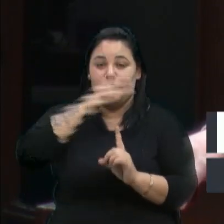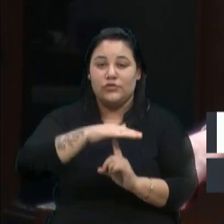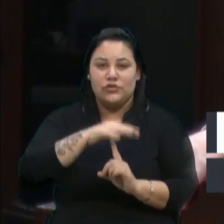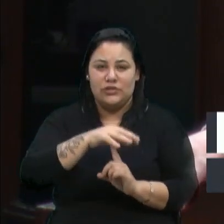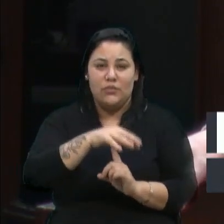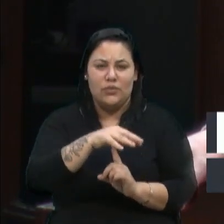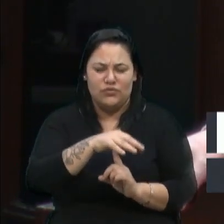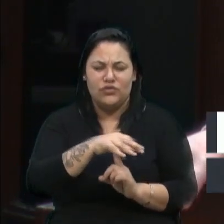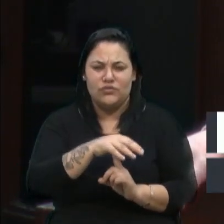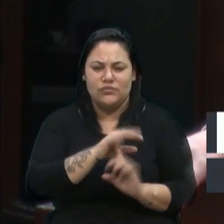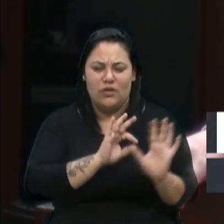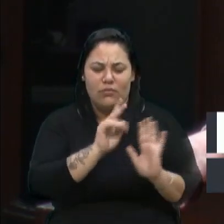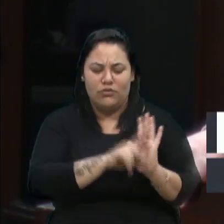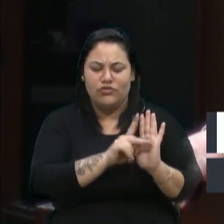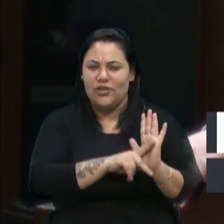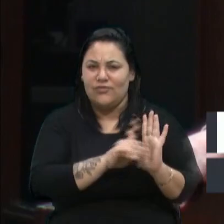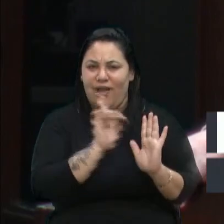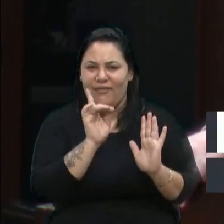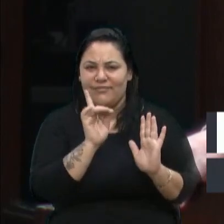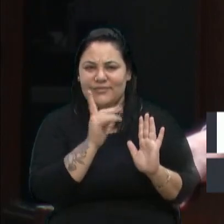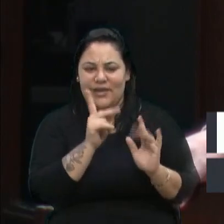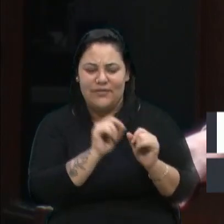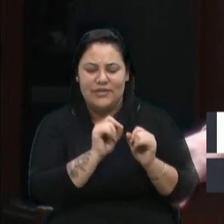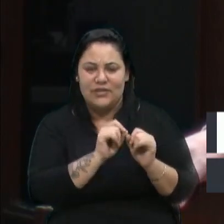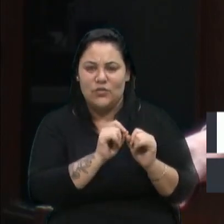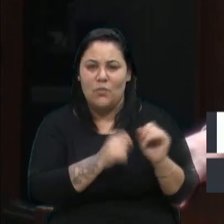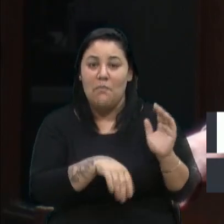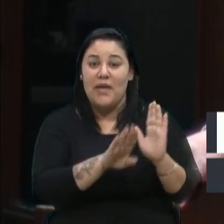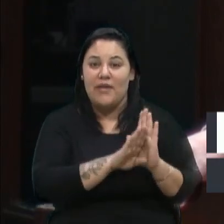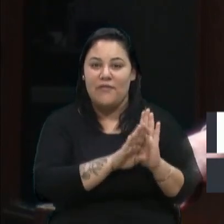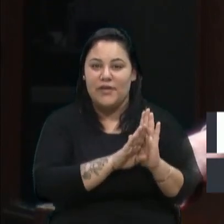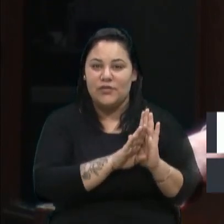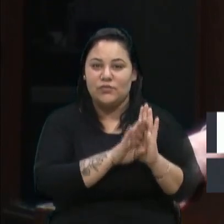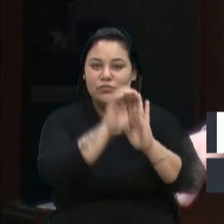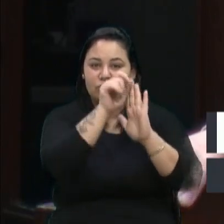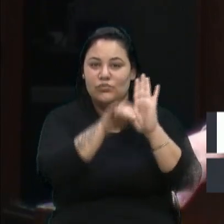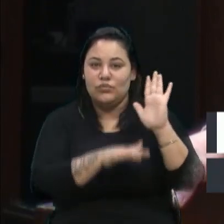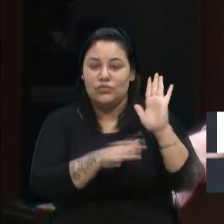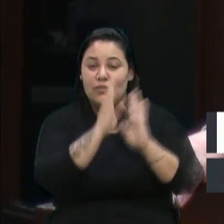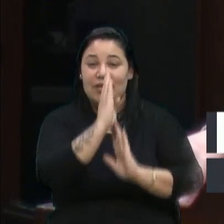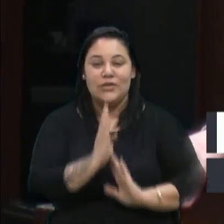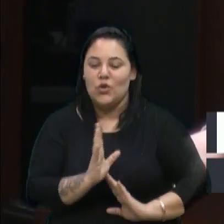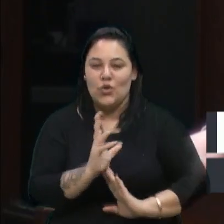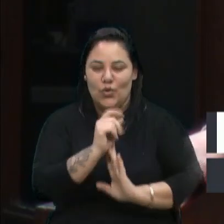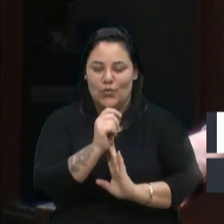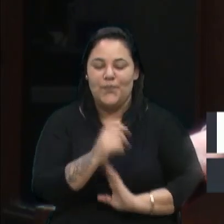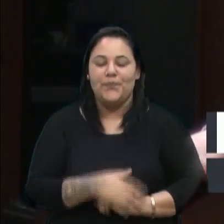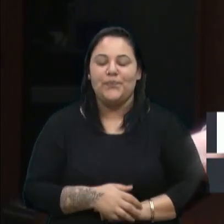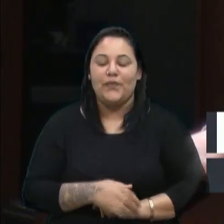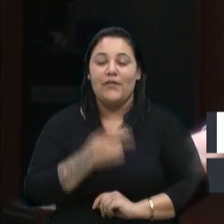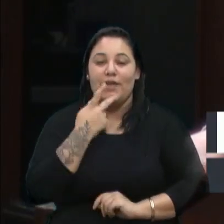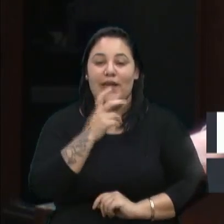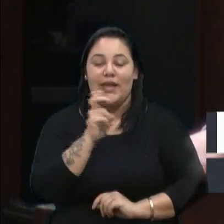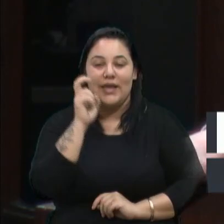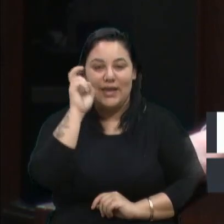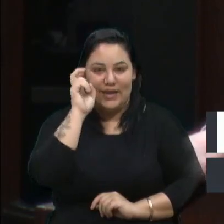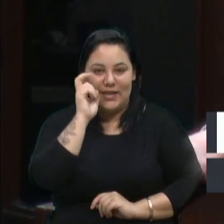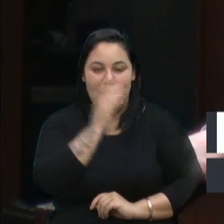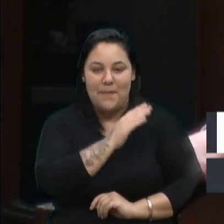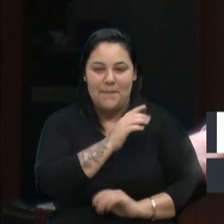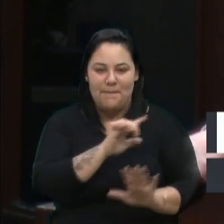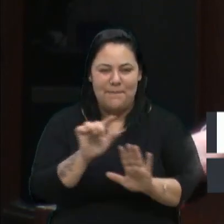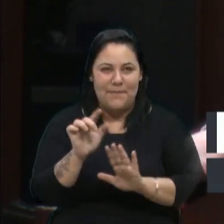um benefício a todo o Brasil. Dizer, presidente, que quinta-feira passada estivemos